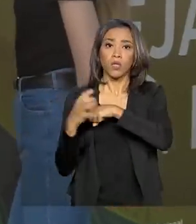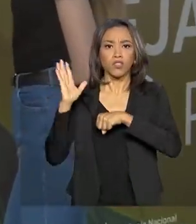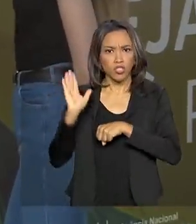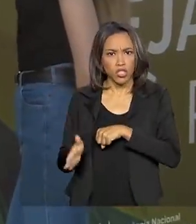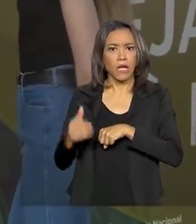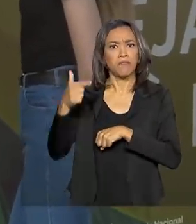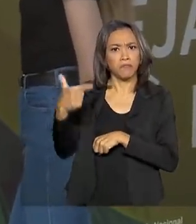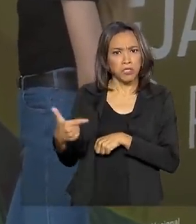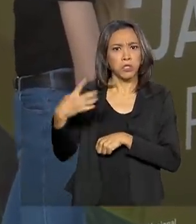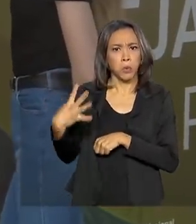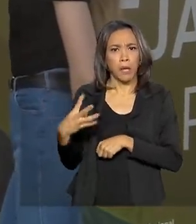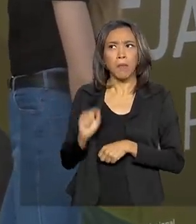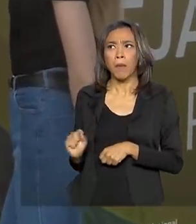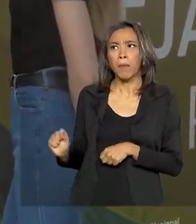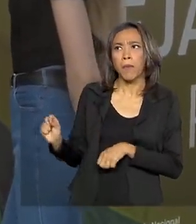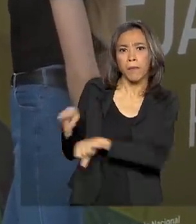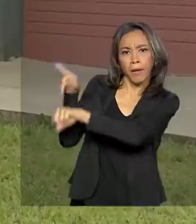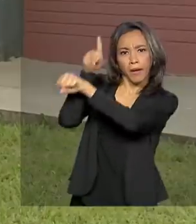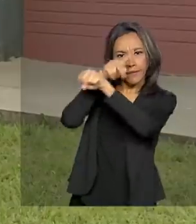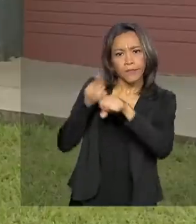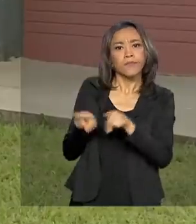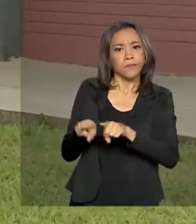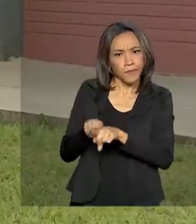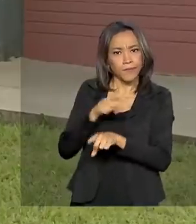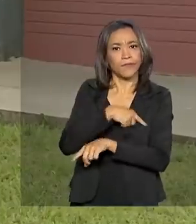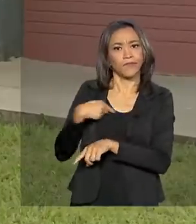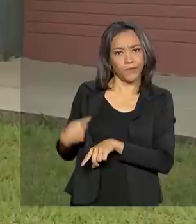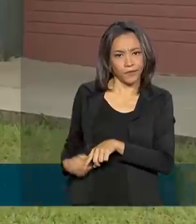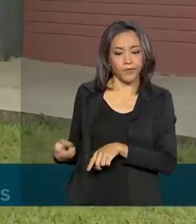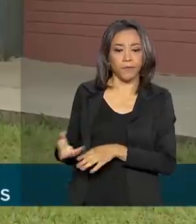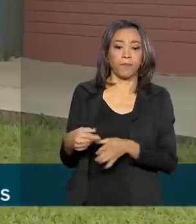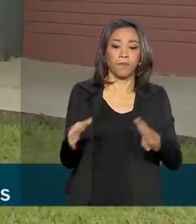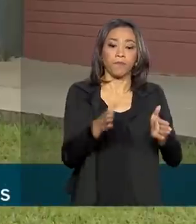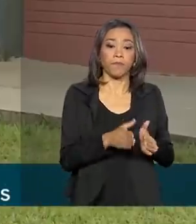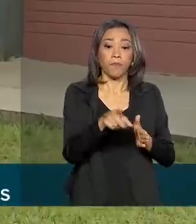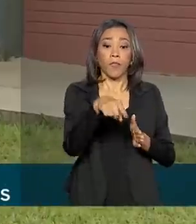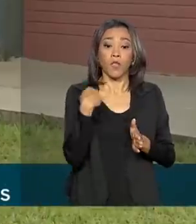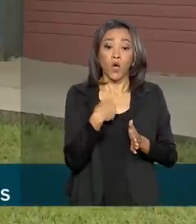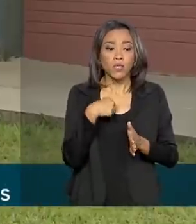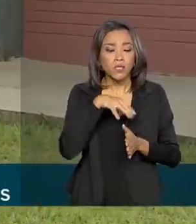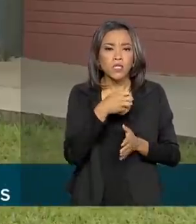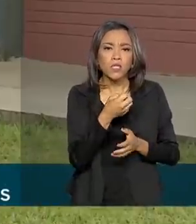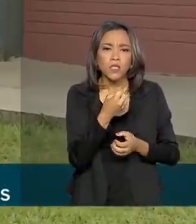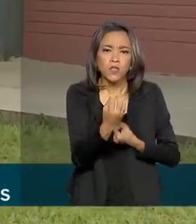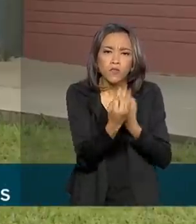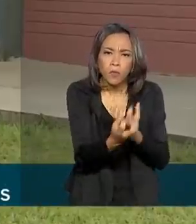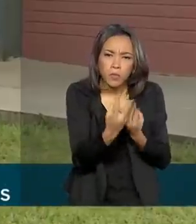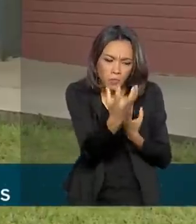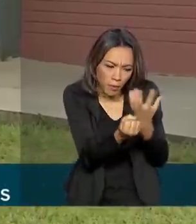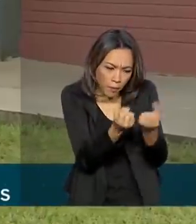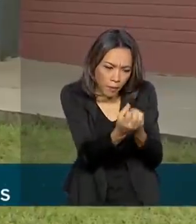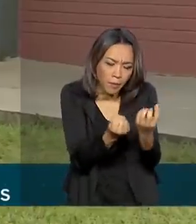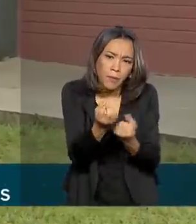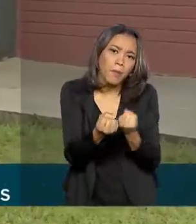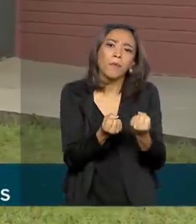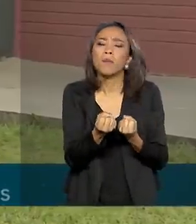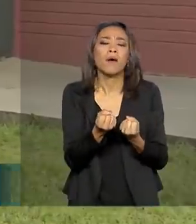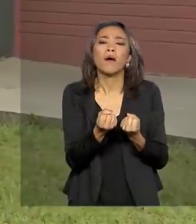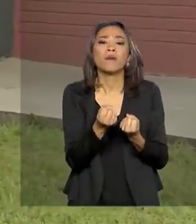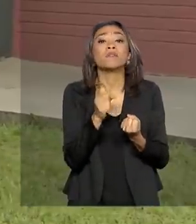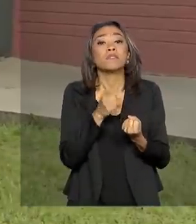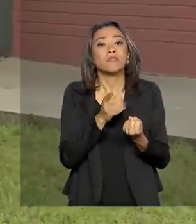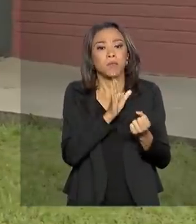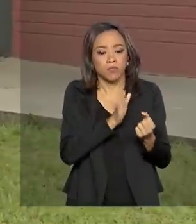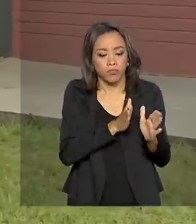24 países, além da China. Estamos coletando os dados dos repatriados, fazendo a coleta de forma